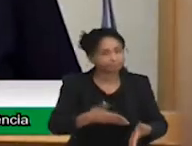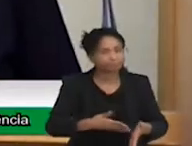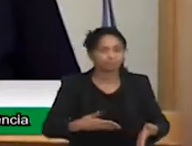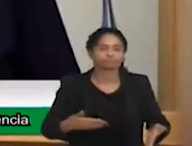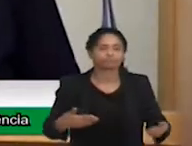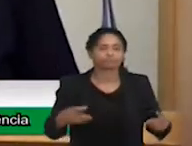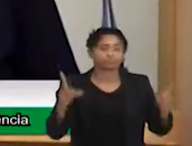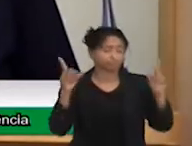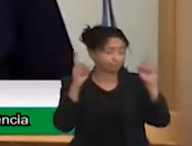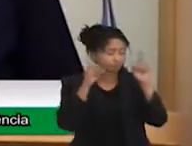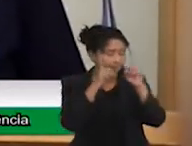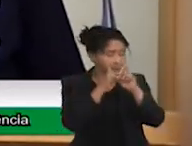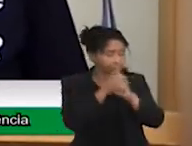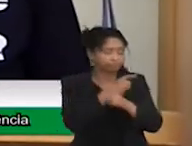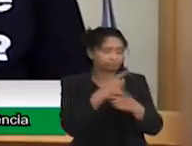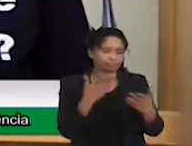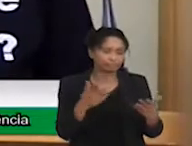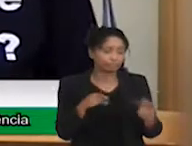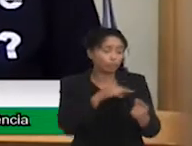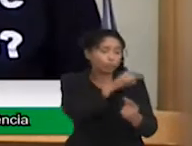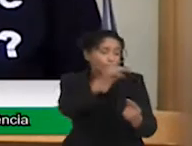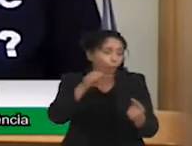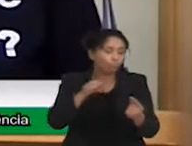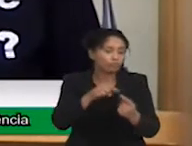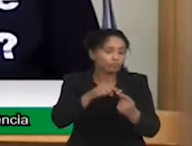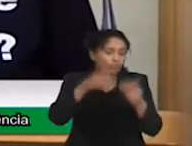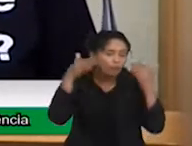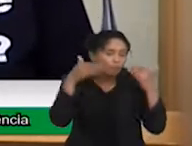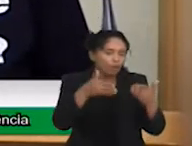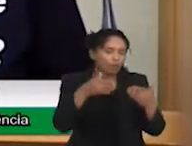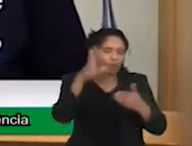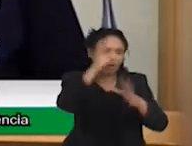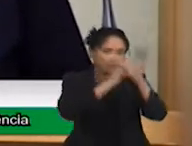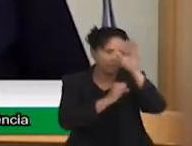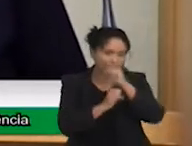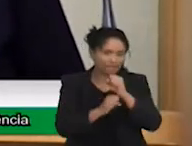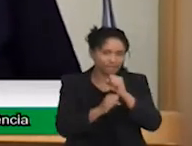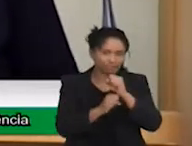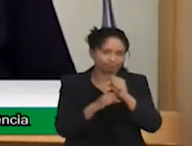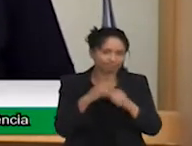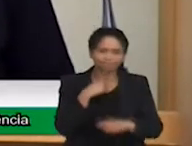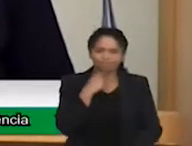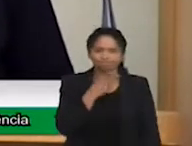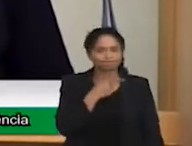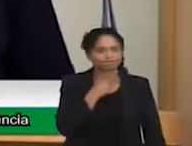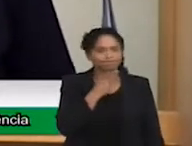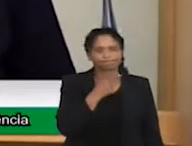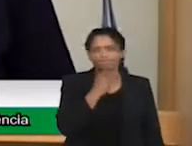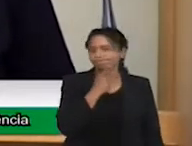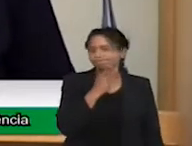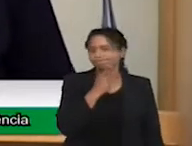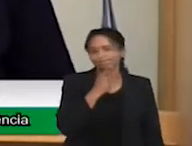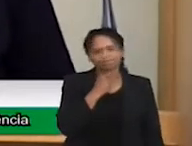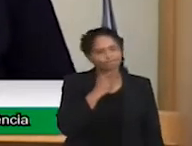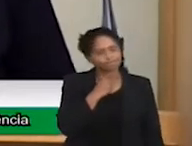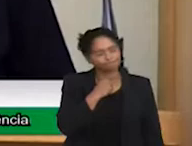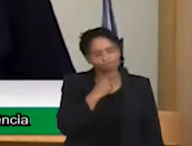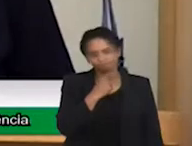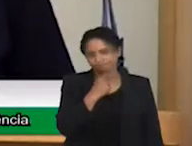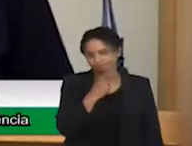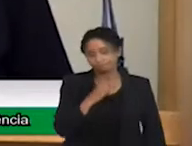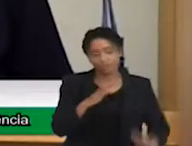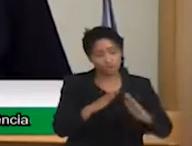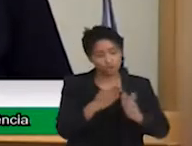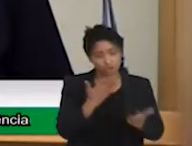objetivo principal que é o aprender não se alcança. A escola devolve o nosso filho e